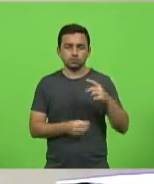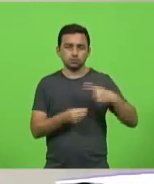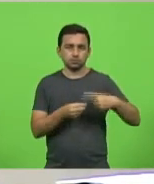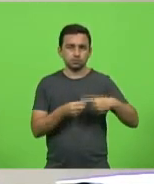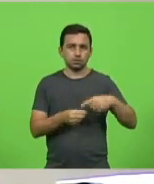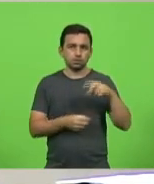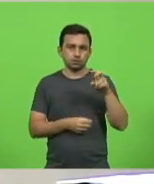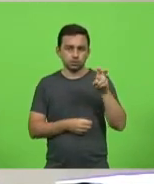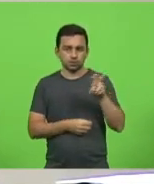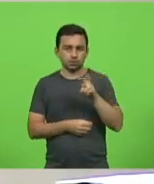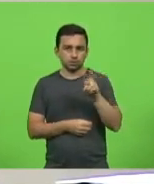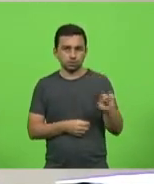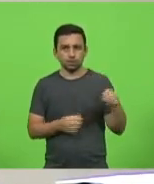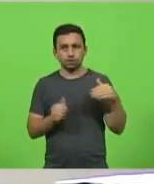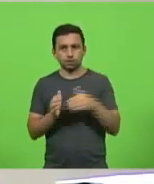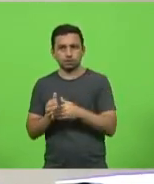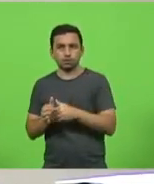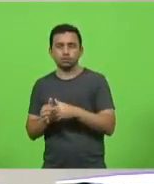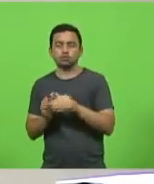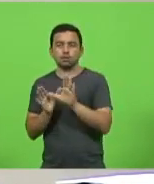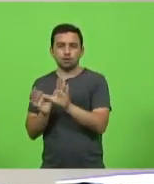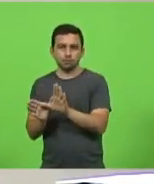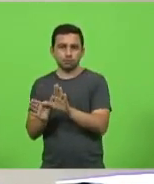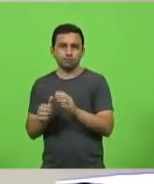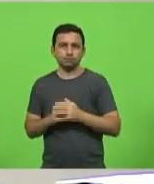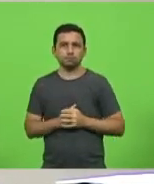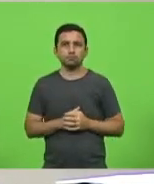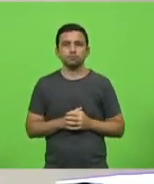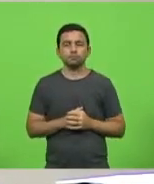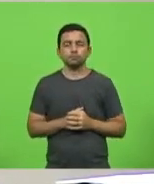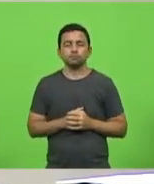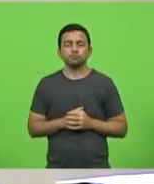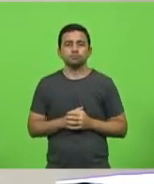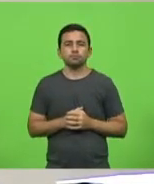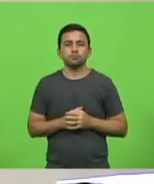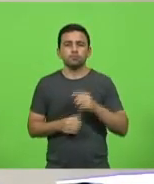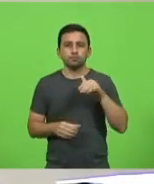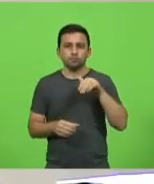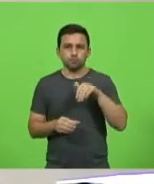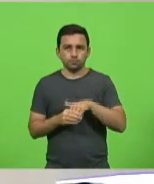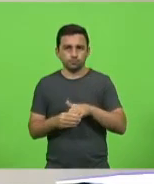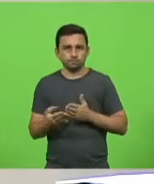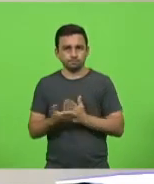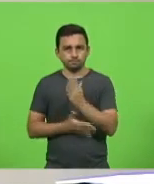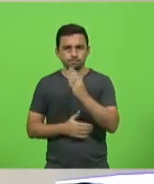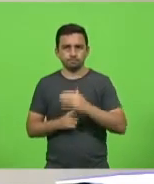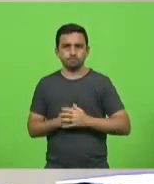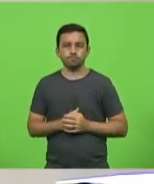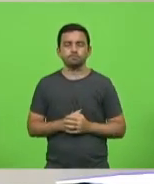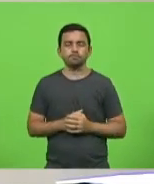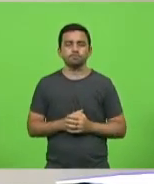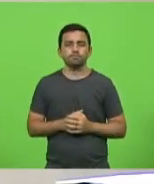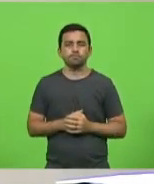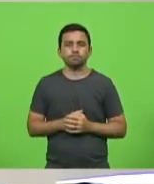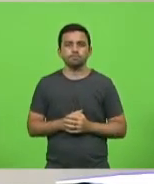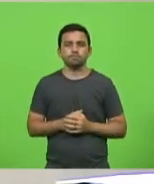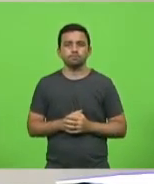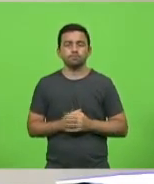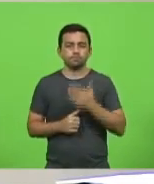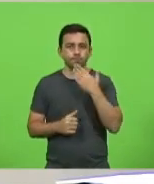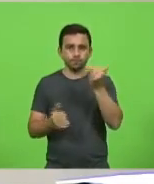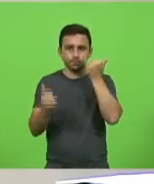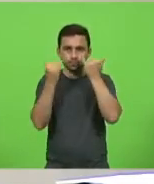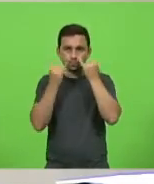Xancherê e Cear. Em discussão, em votação, aprovado. Pedido de informação,